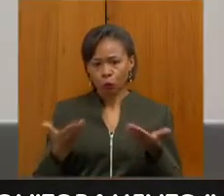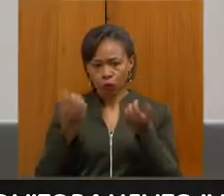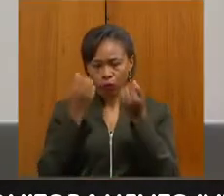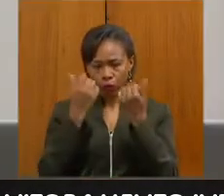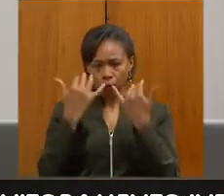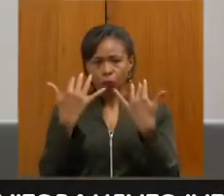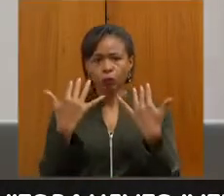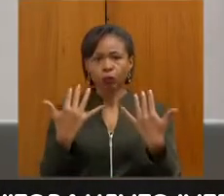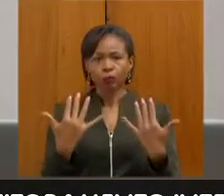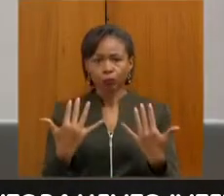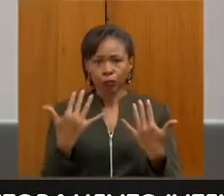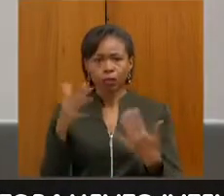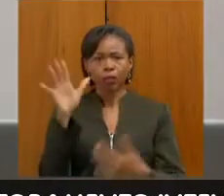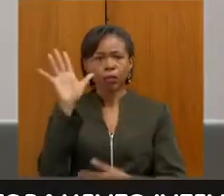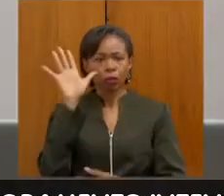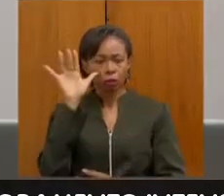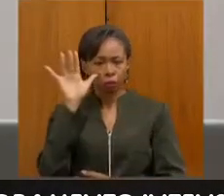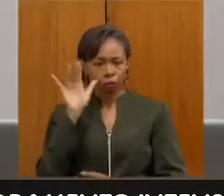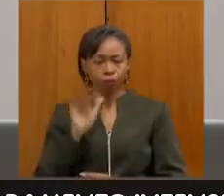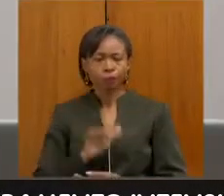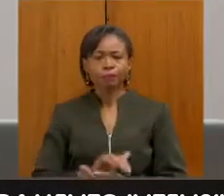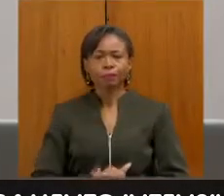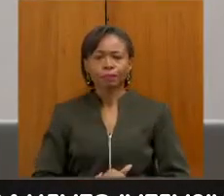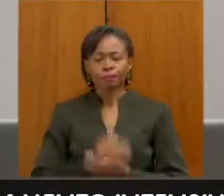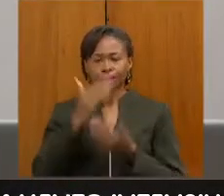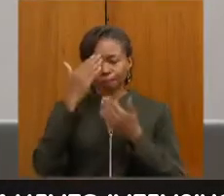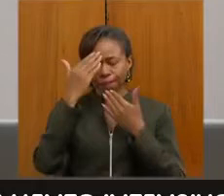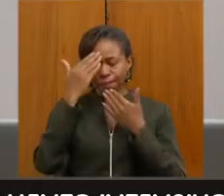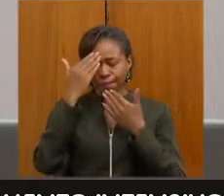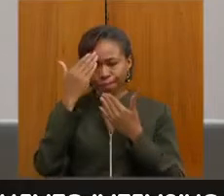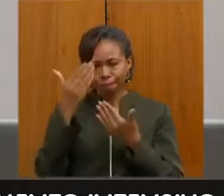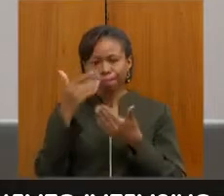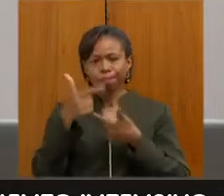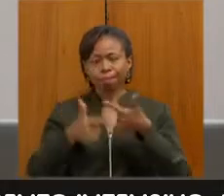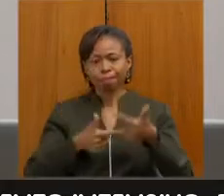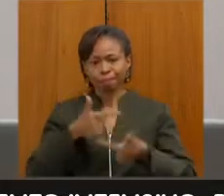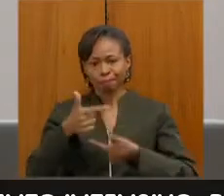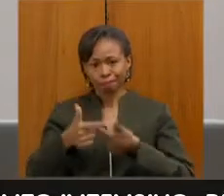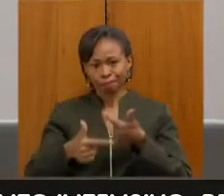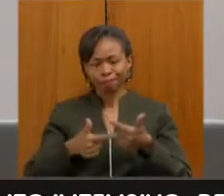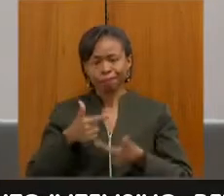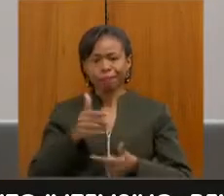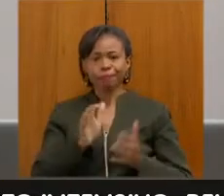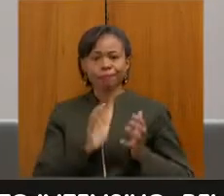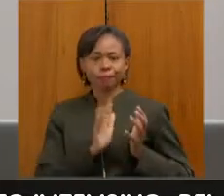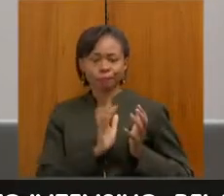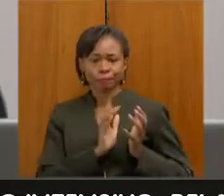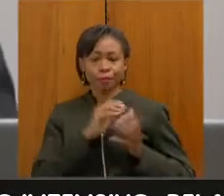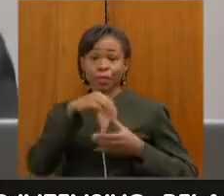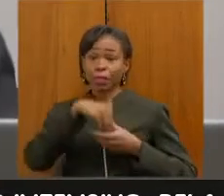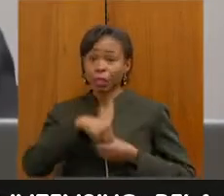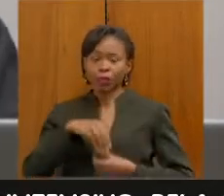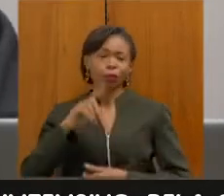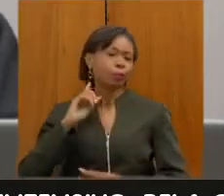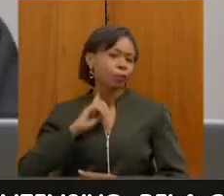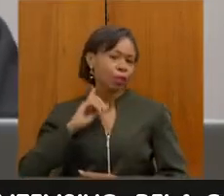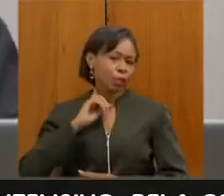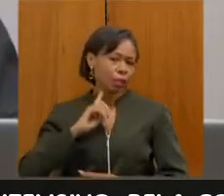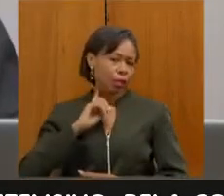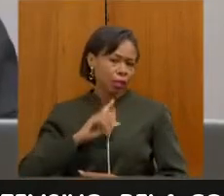através aqui do nosso portal. Agradeço muito o trabalho das APAIs em Minas Gerais. Tem sido um trabalho